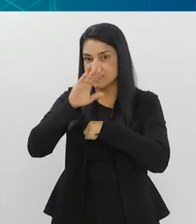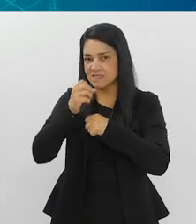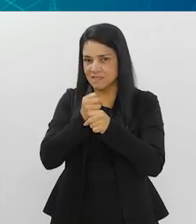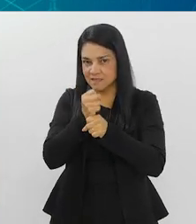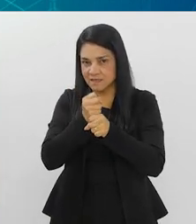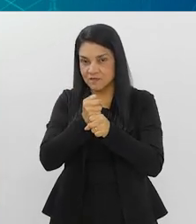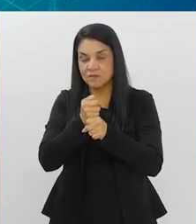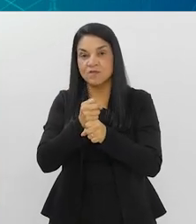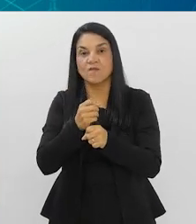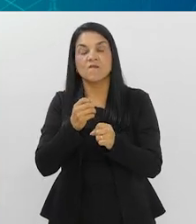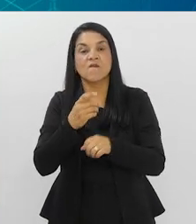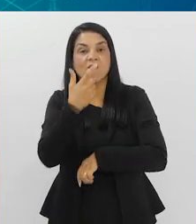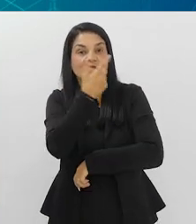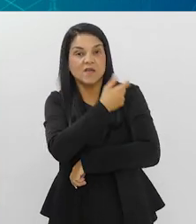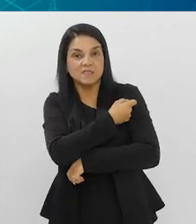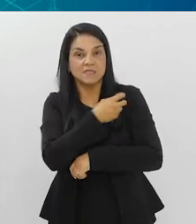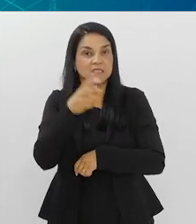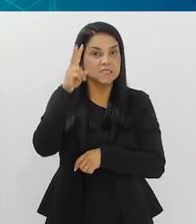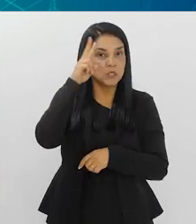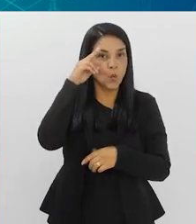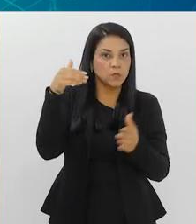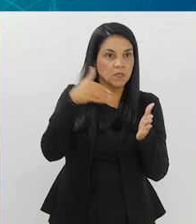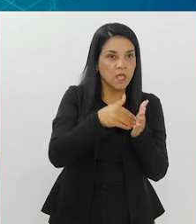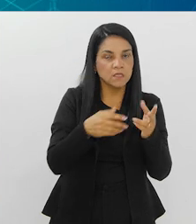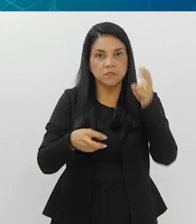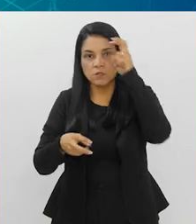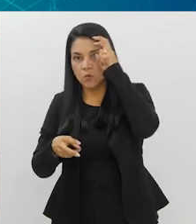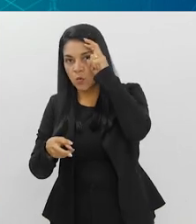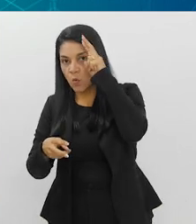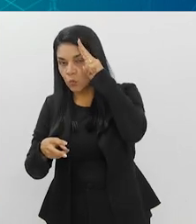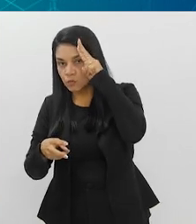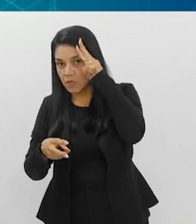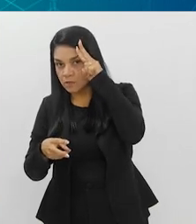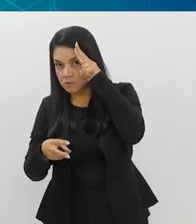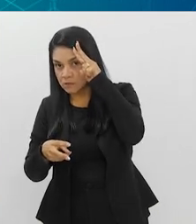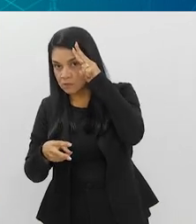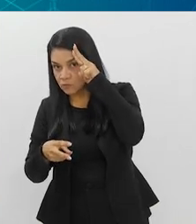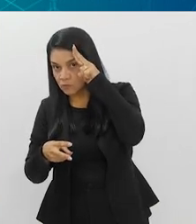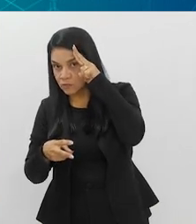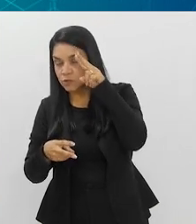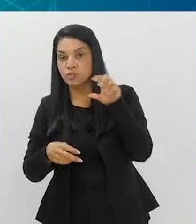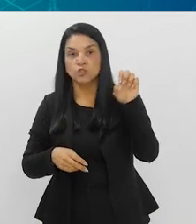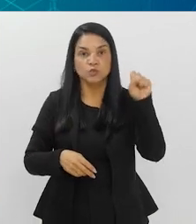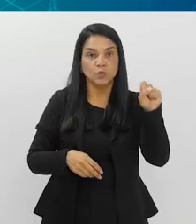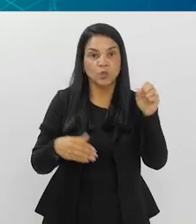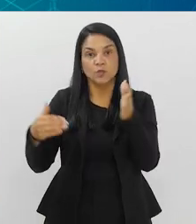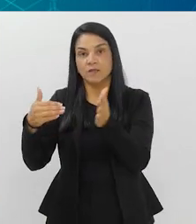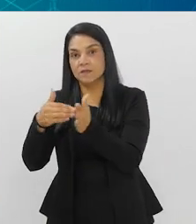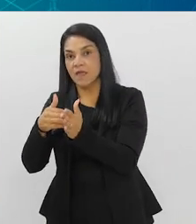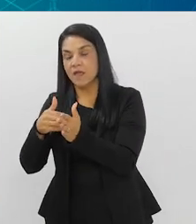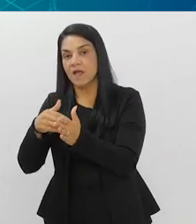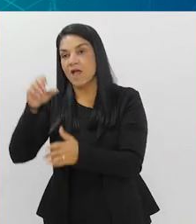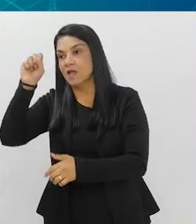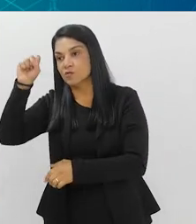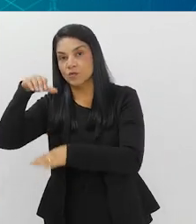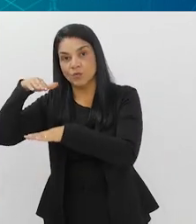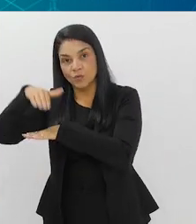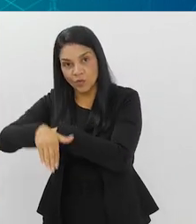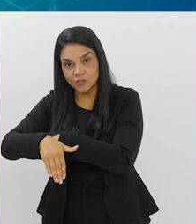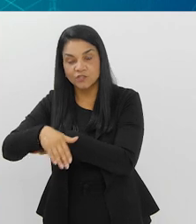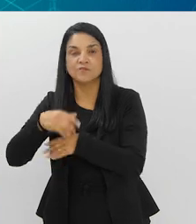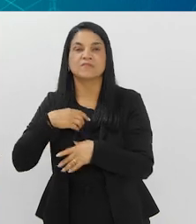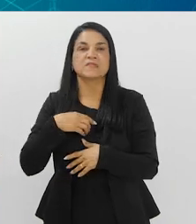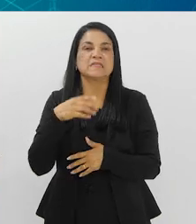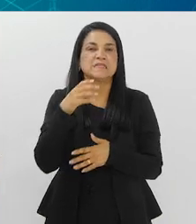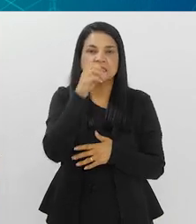anos a vacinação feita de segunda a segunda de 8 às 20 horas. Então, sábado, domingo, feriado,